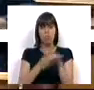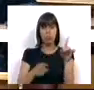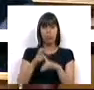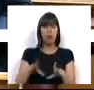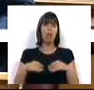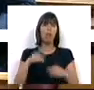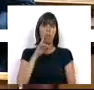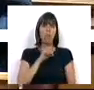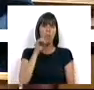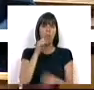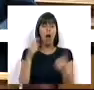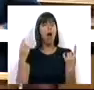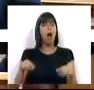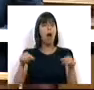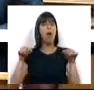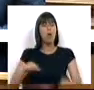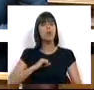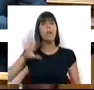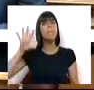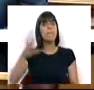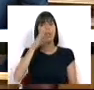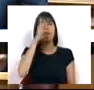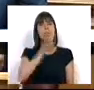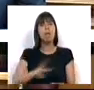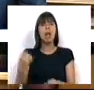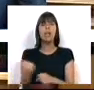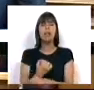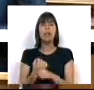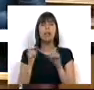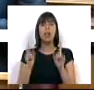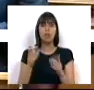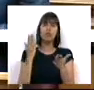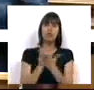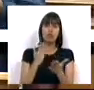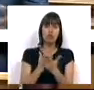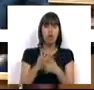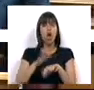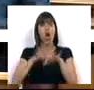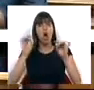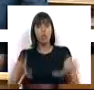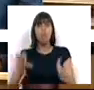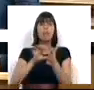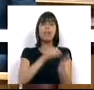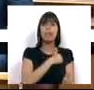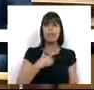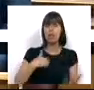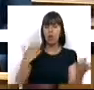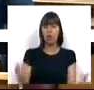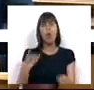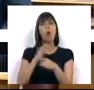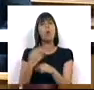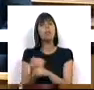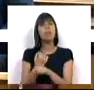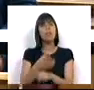inadmissível. Existem hoje no nosso país milhares de trabalhadores em escolas, hospitais, centros de saúde e outros